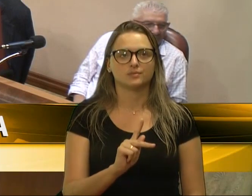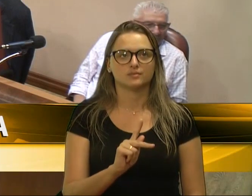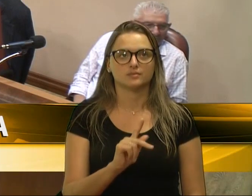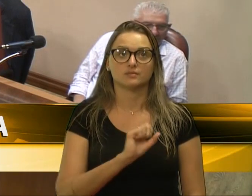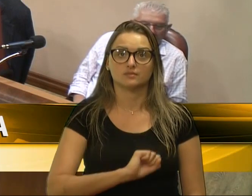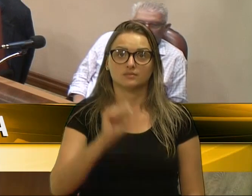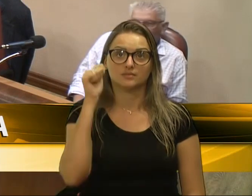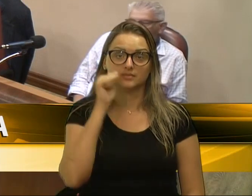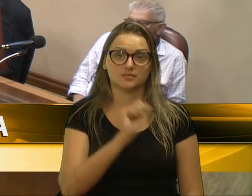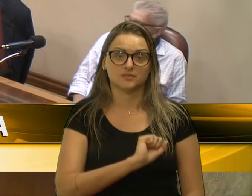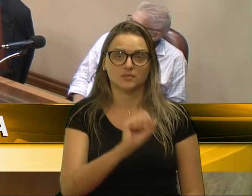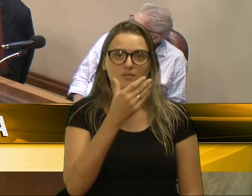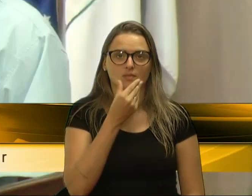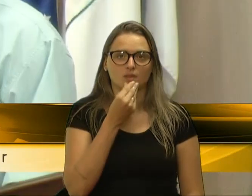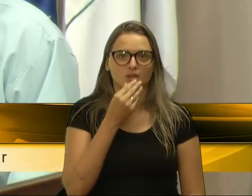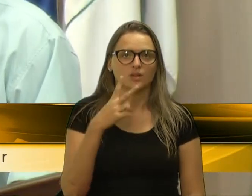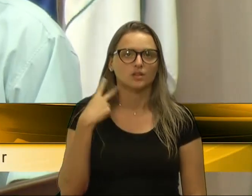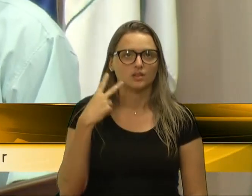senhoras e senhores vereadores,